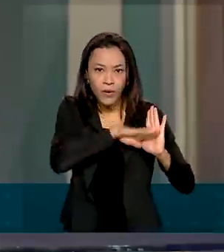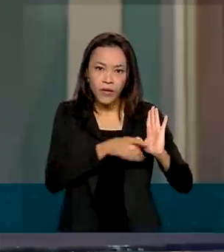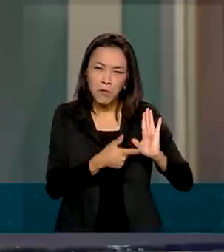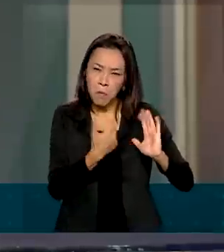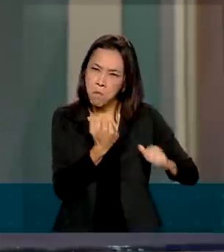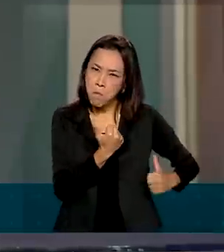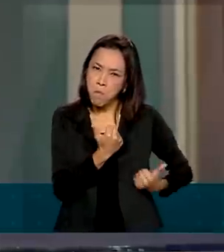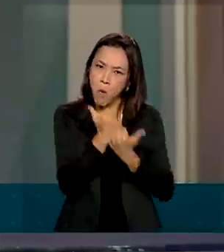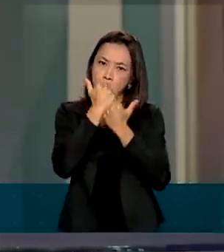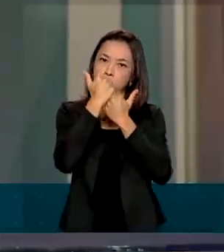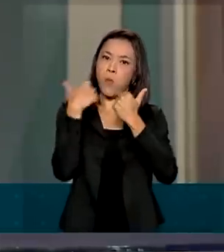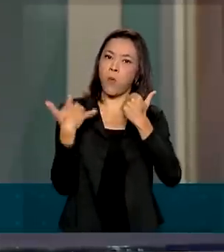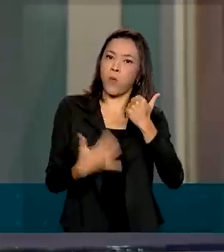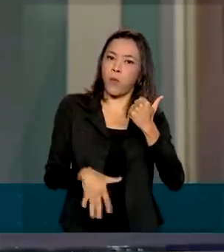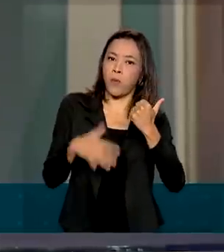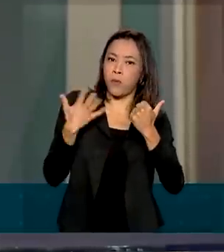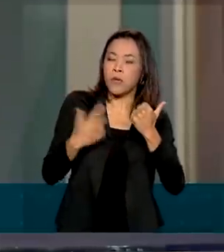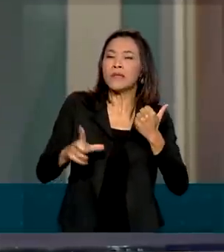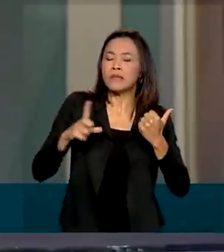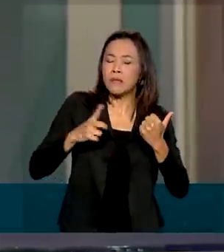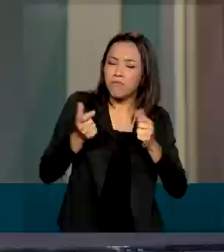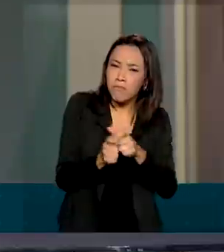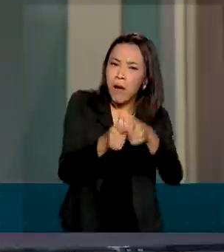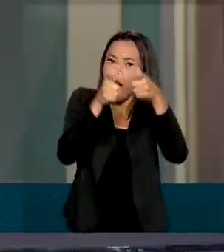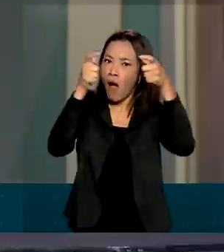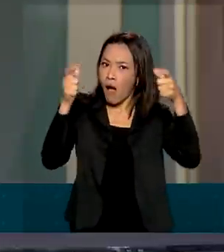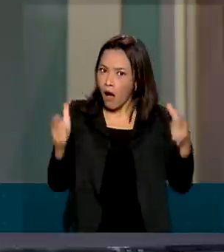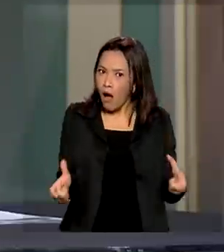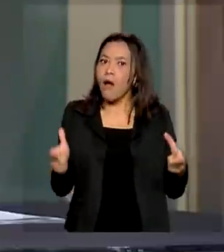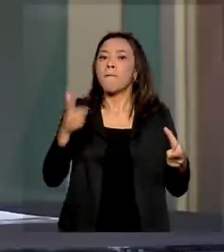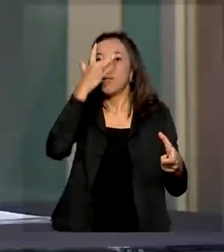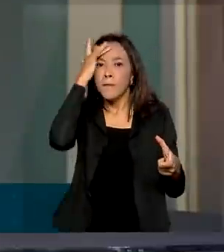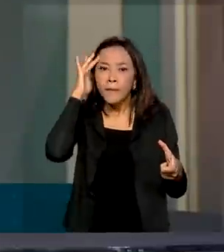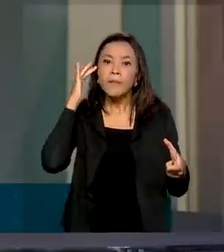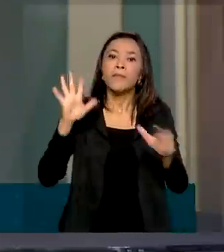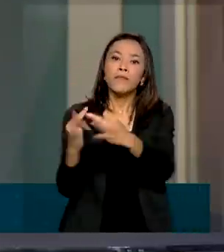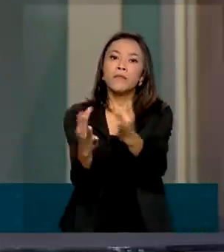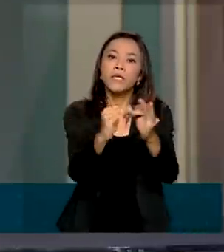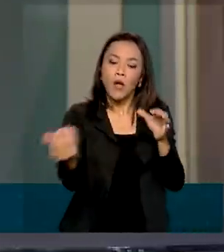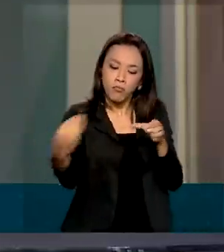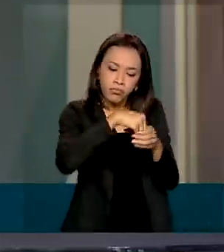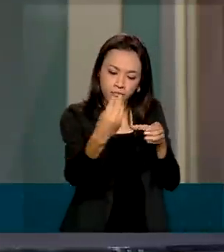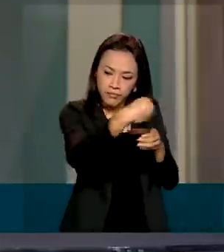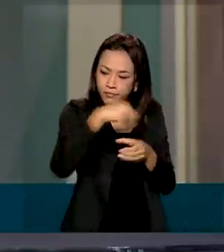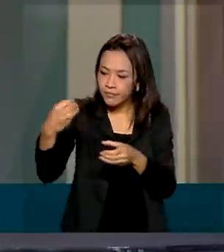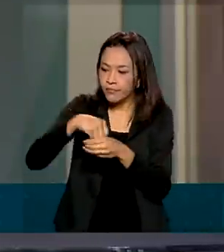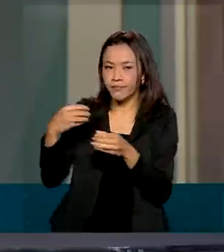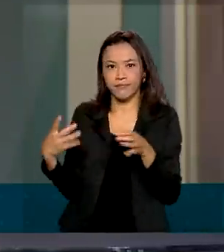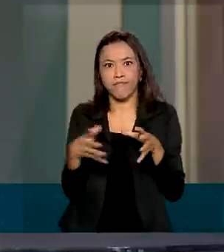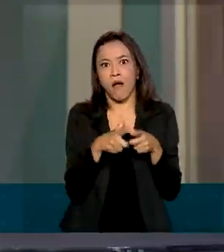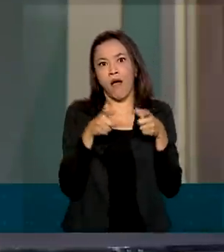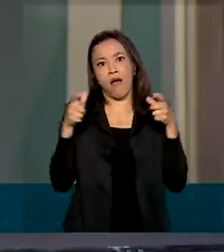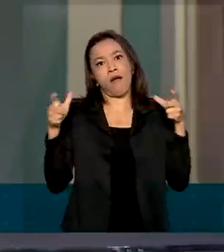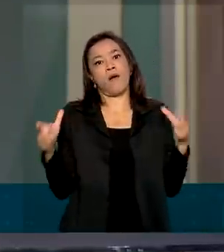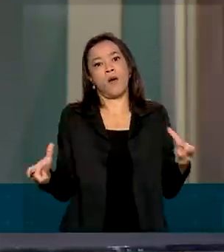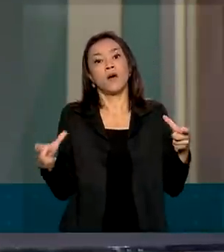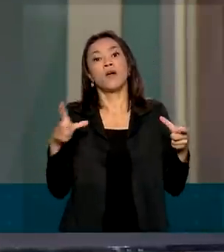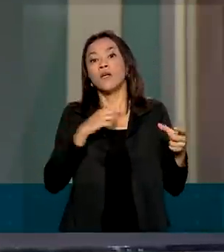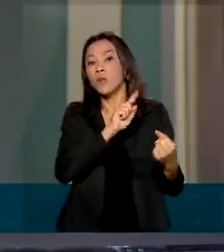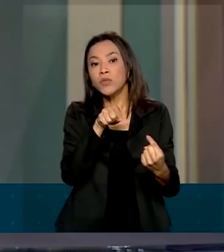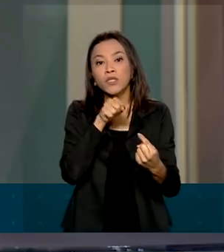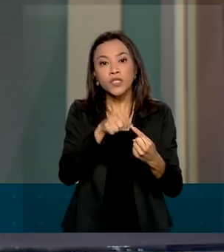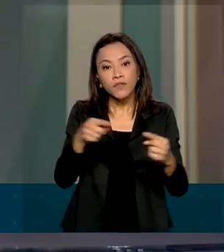inclusive a uma quantidade maior de beneficiários e busca cada vez mais interligar políticas